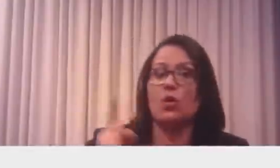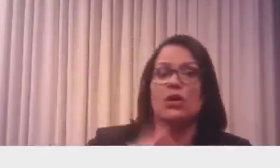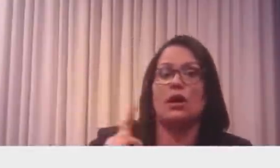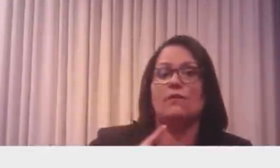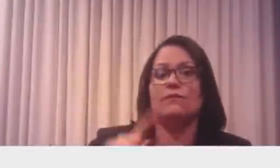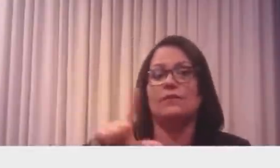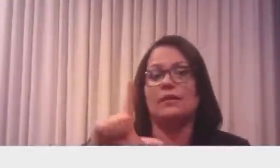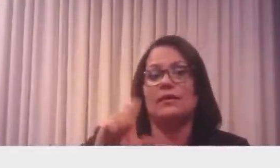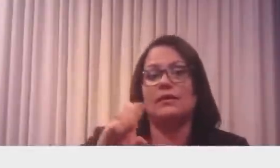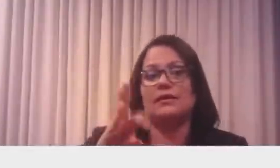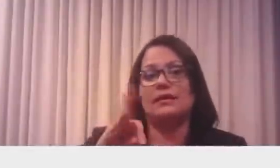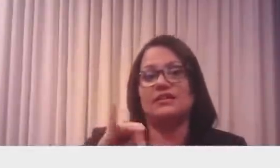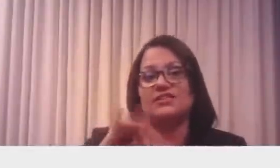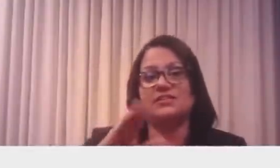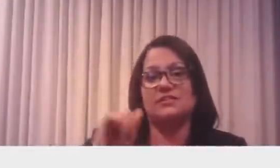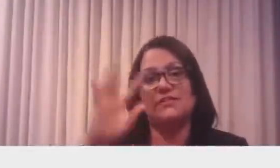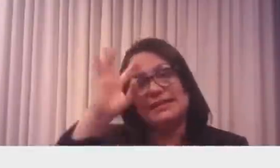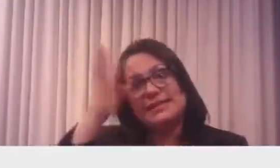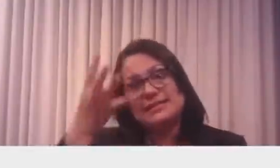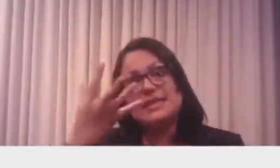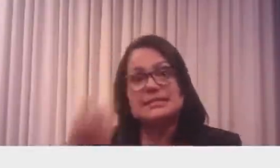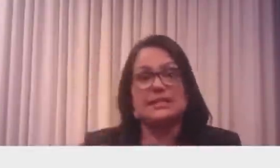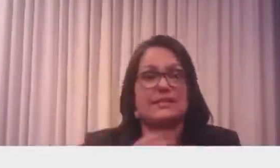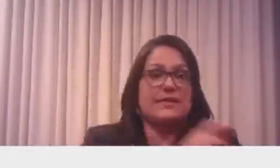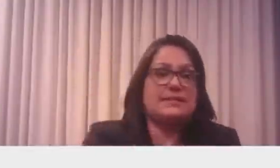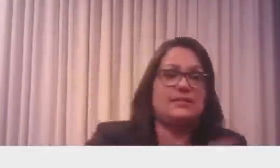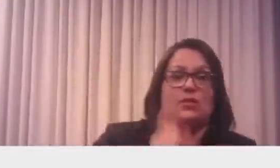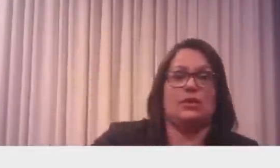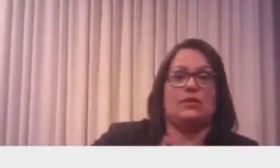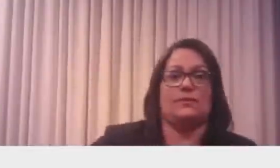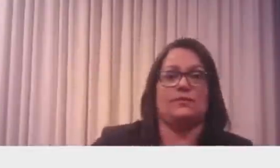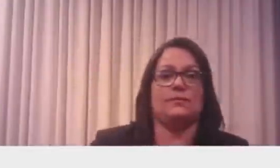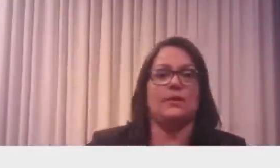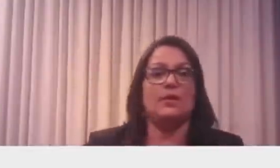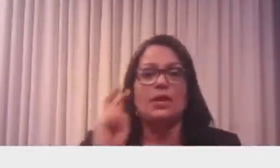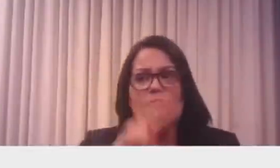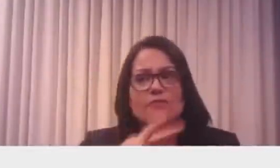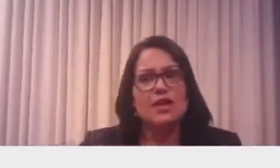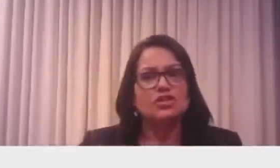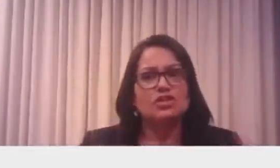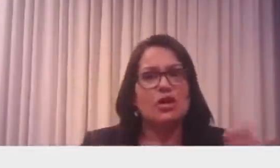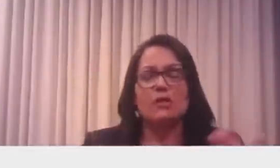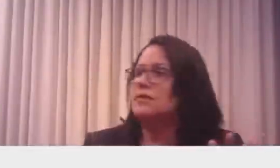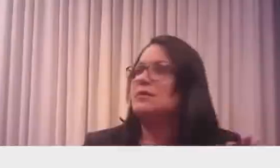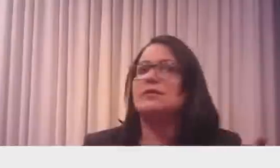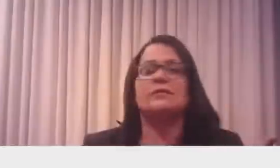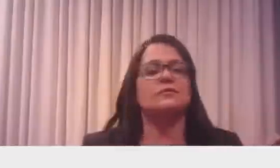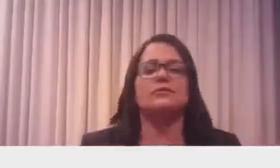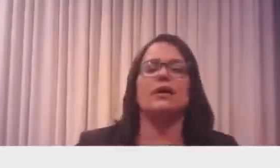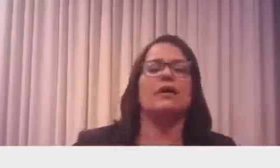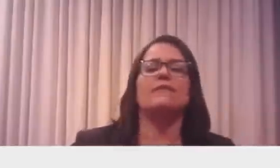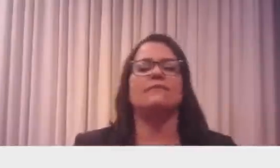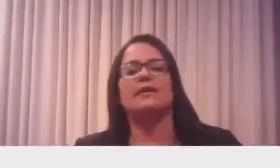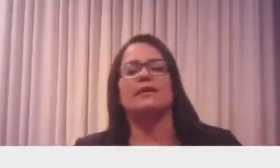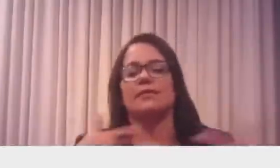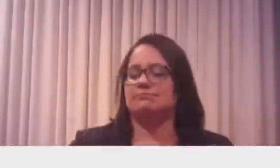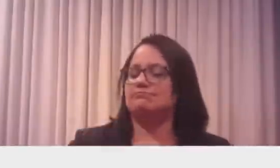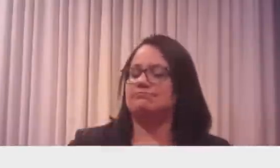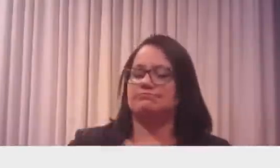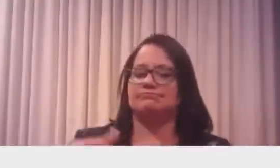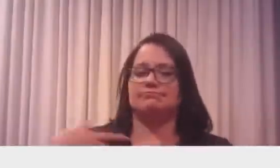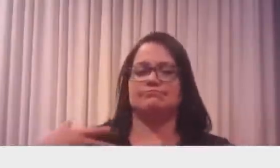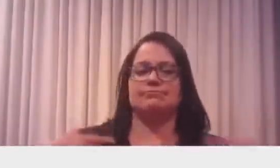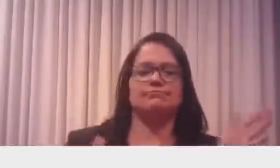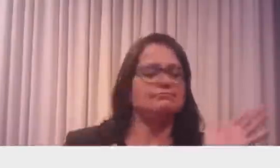A Letícia vai decidir se vai ser vacinada ou não. Agora, o eu vejo no meio da garotada? Muito jovem se orgulha, se gaba de